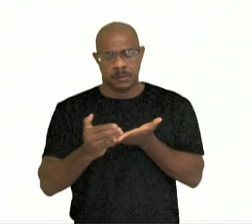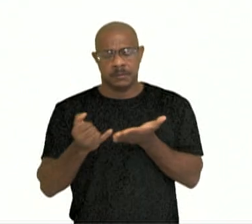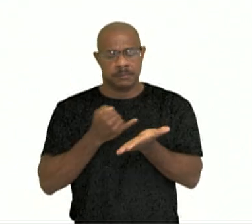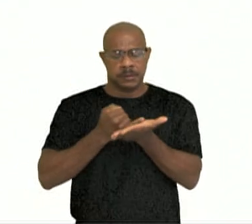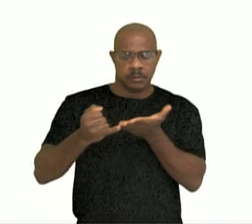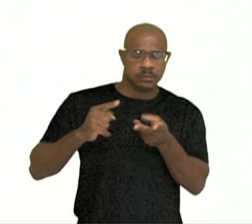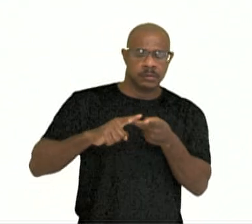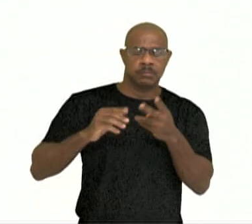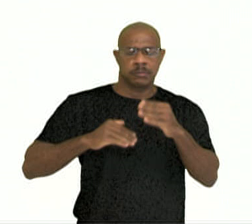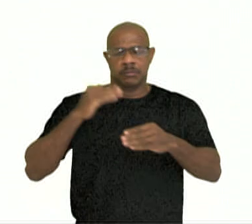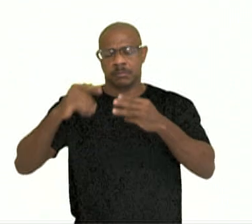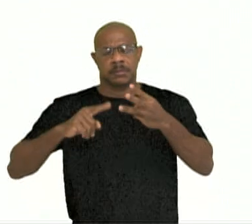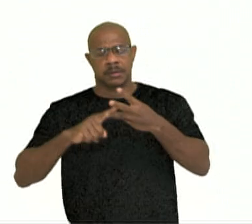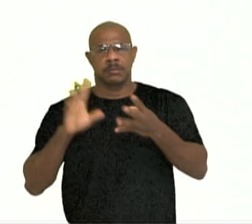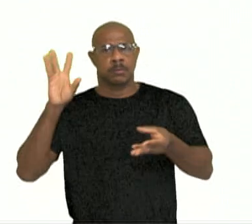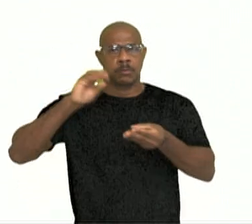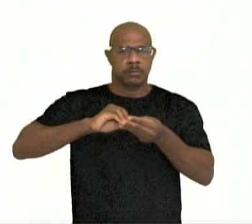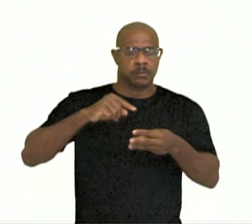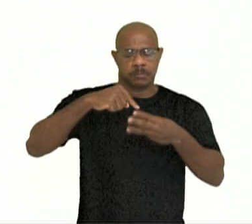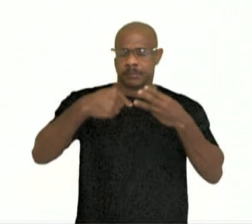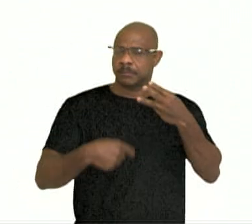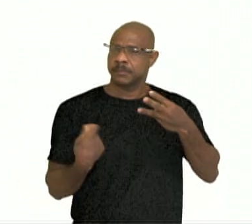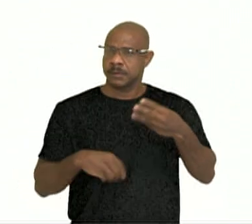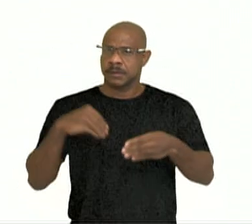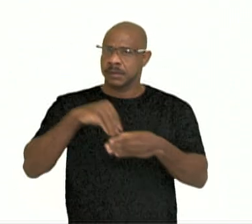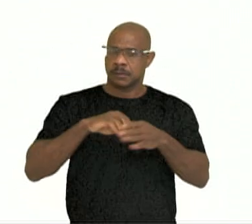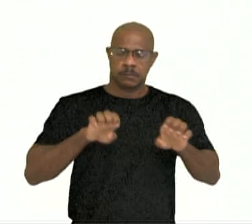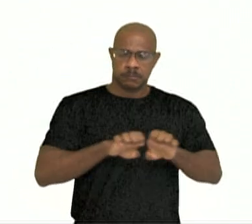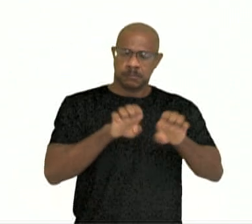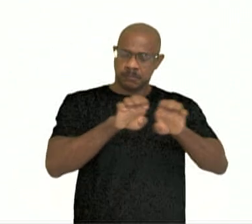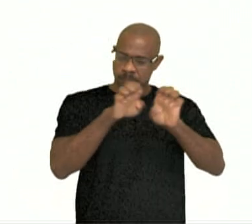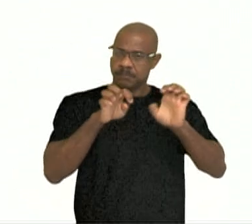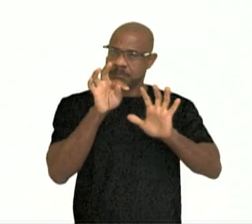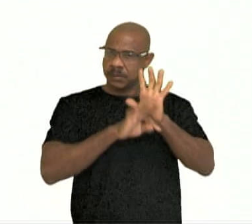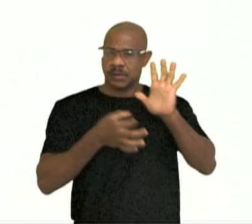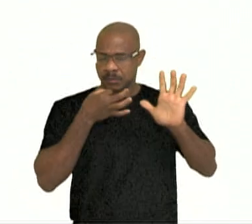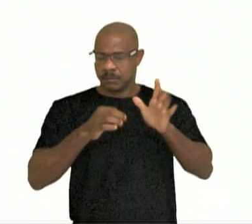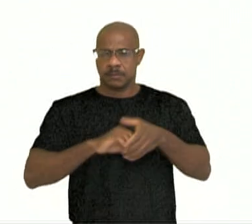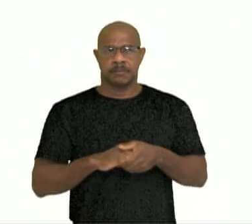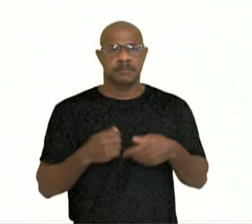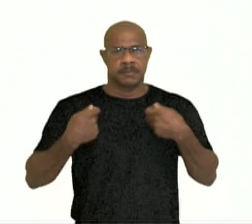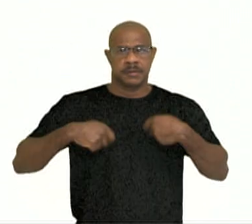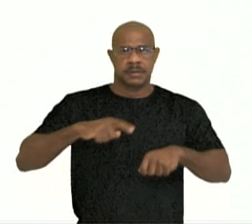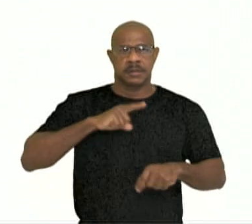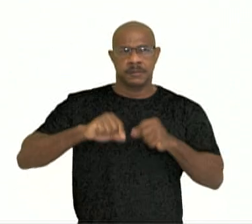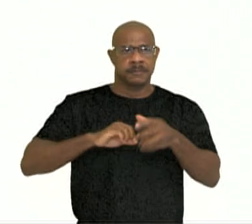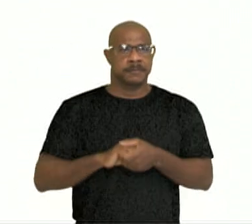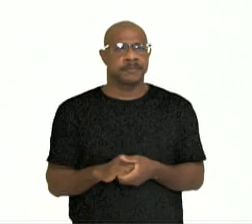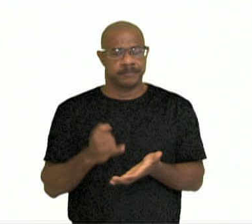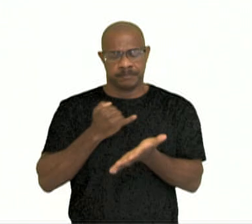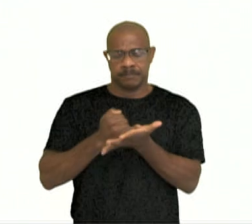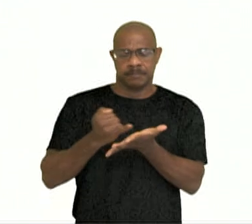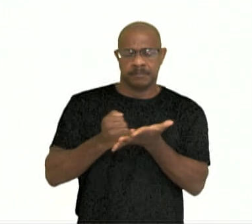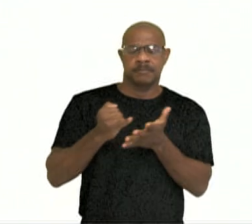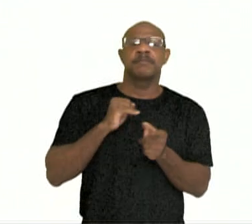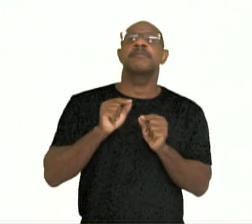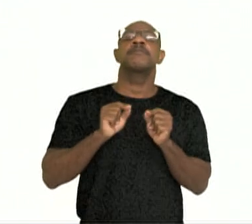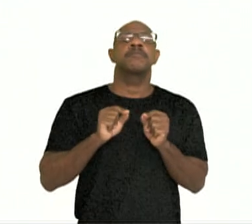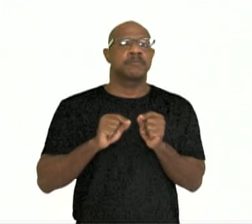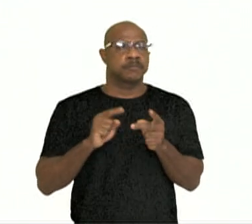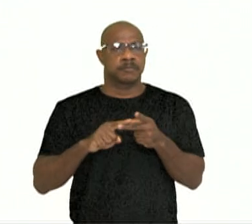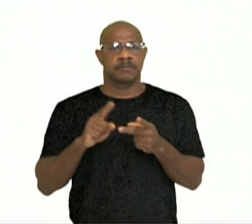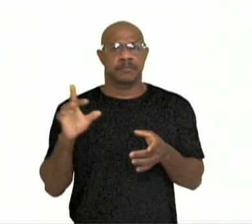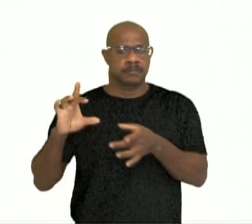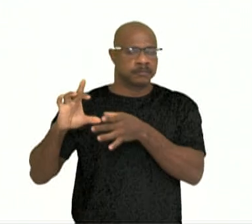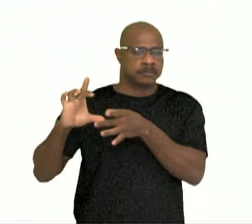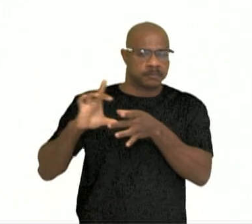desenvolvimento e conclusão, aos quais devem contemplar na introdução a contextualização e